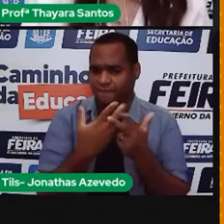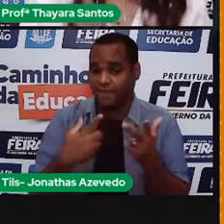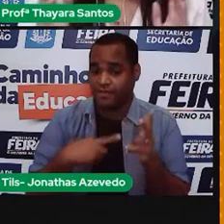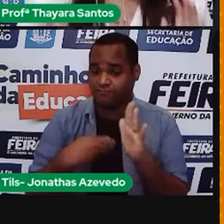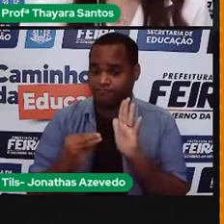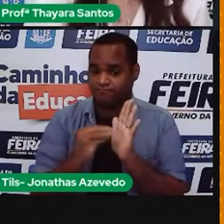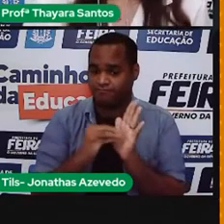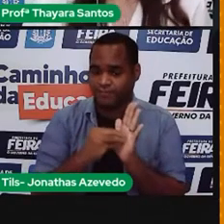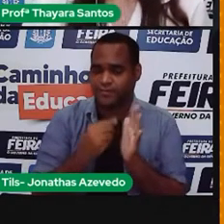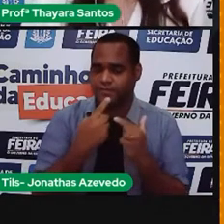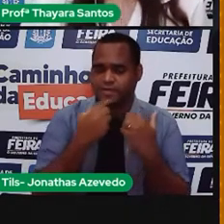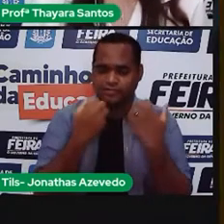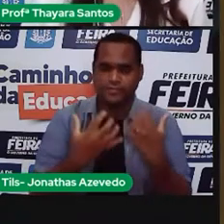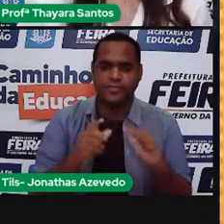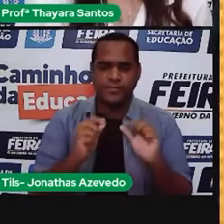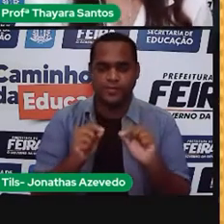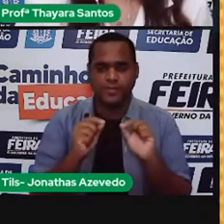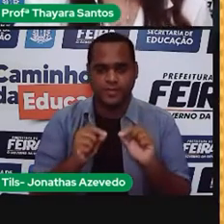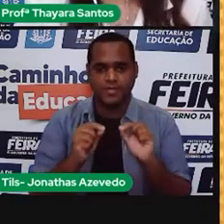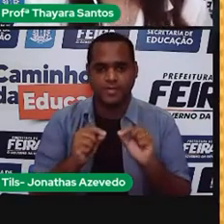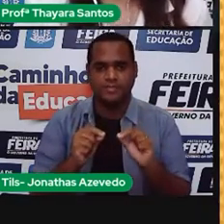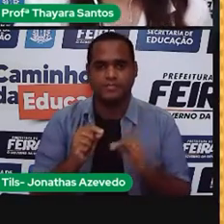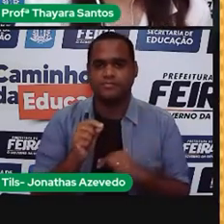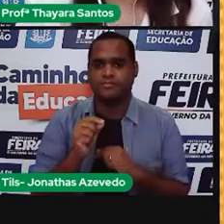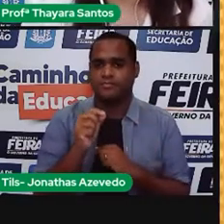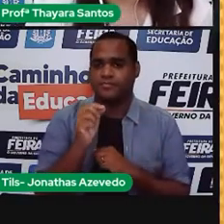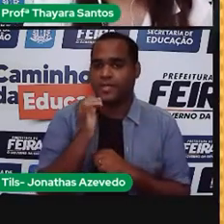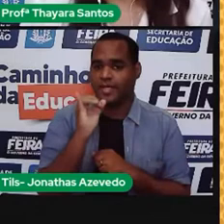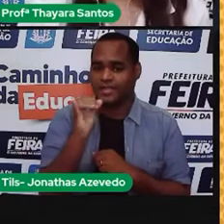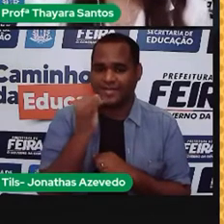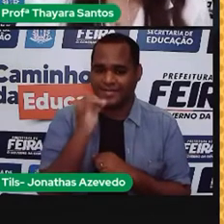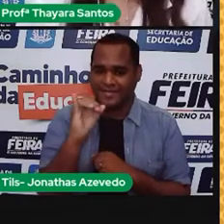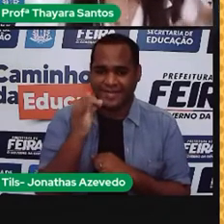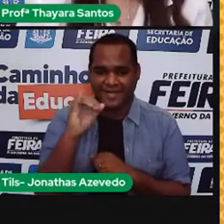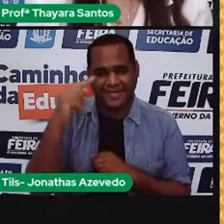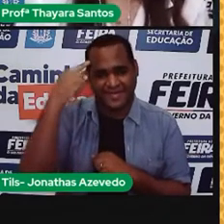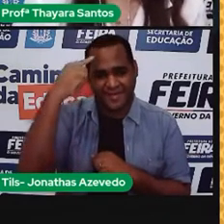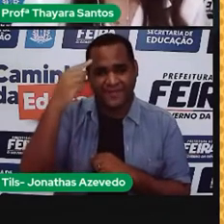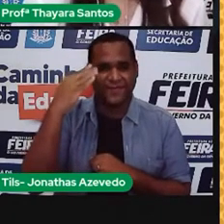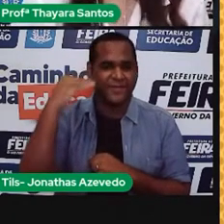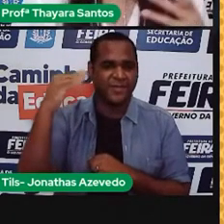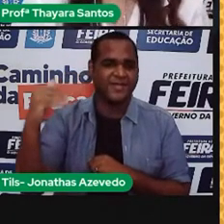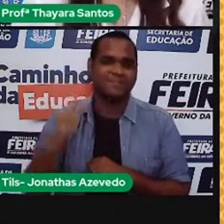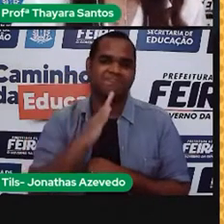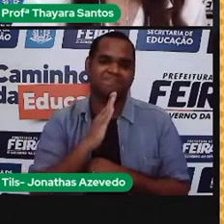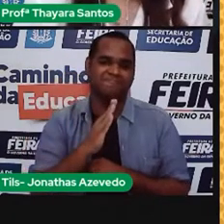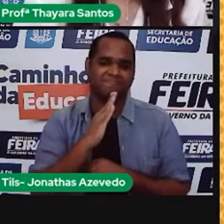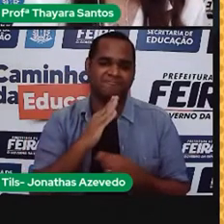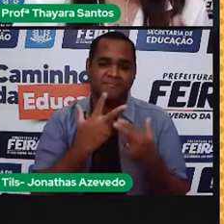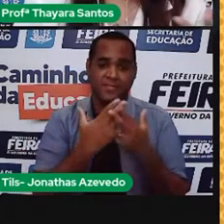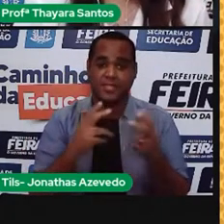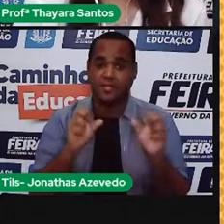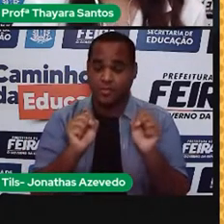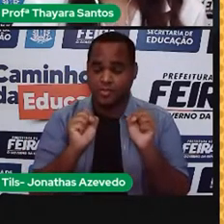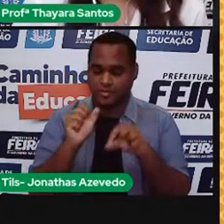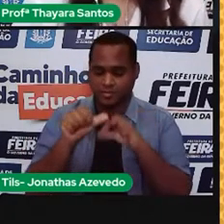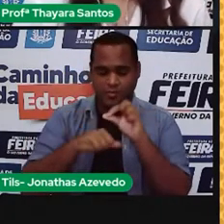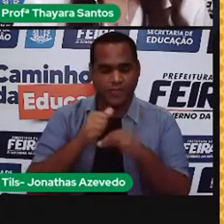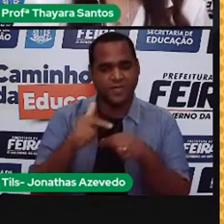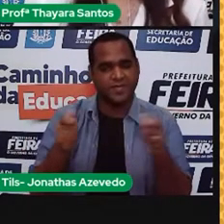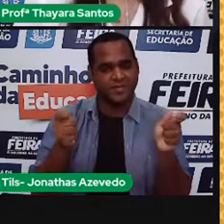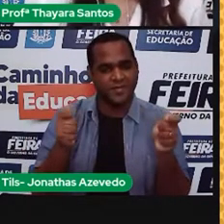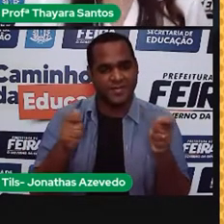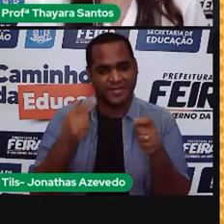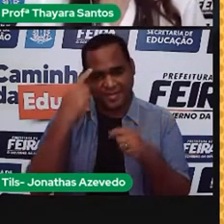mas faltou uma, que é justamente sobre a energia elétrica, que é a mais famosa e que torna possível a nossa vida